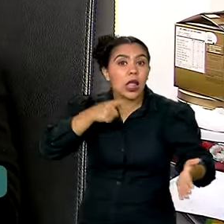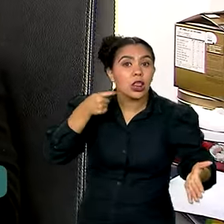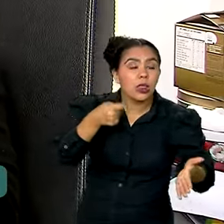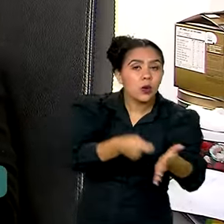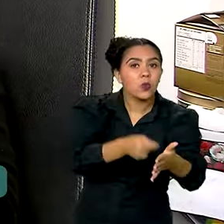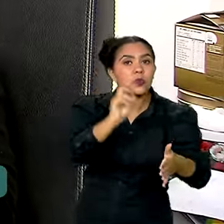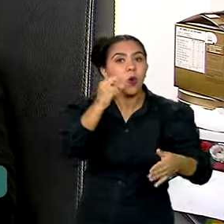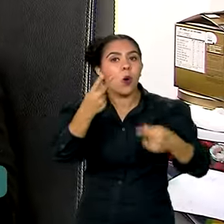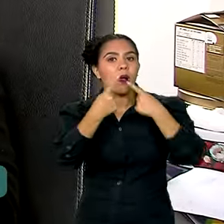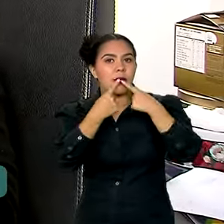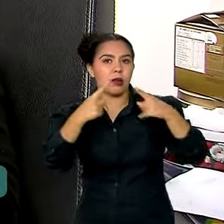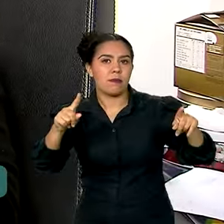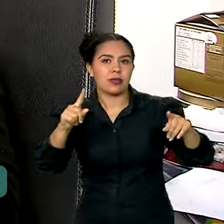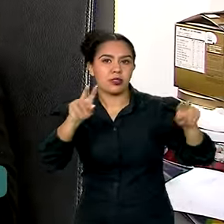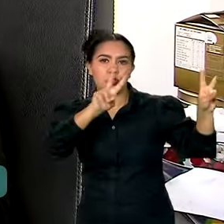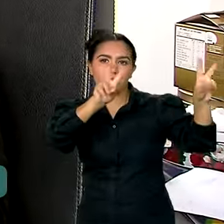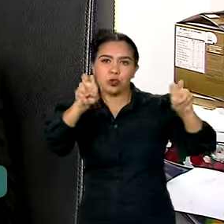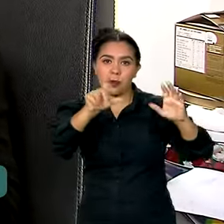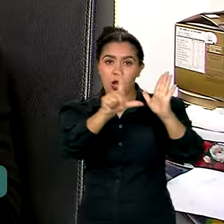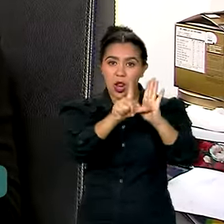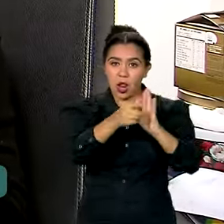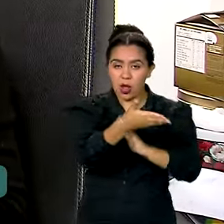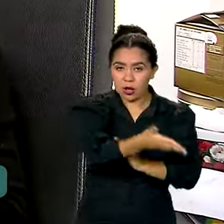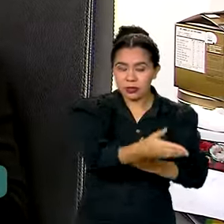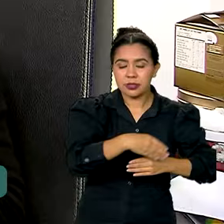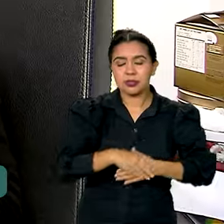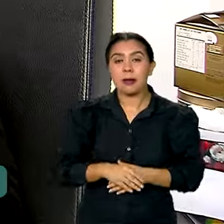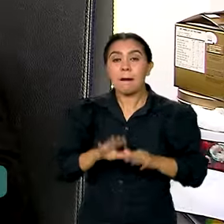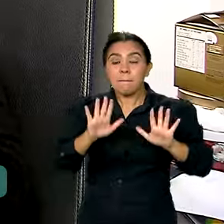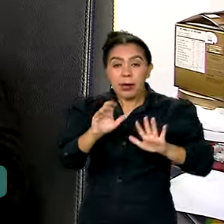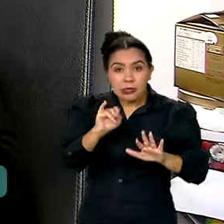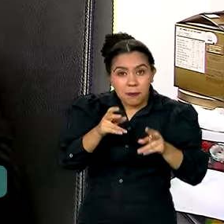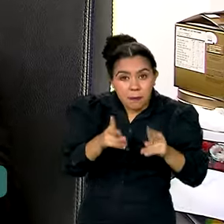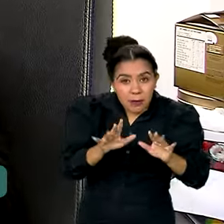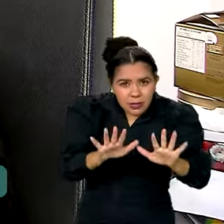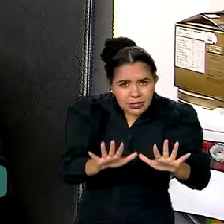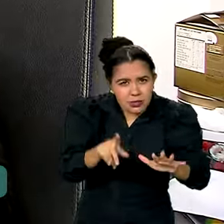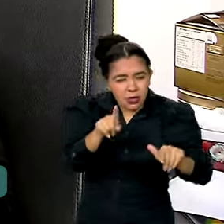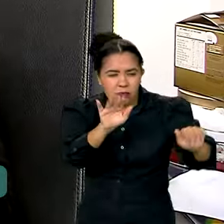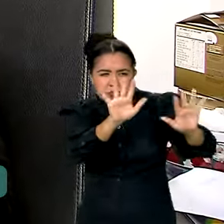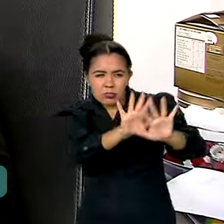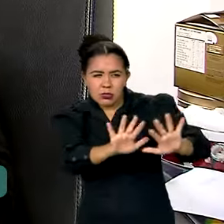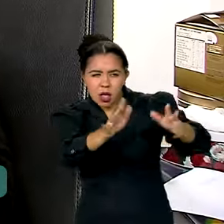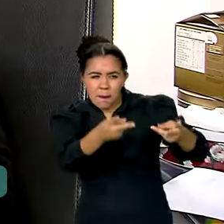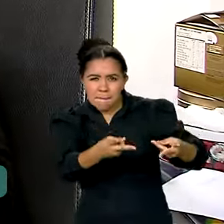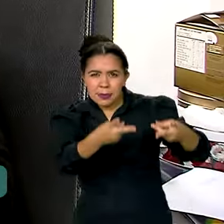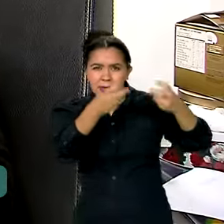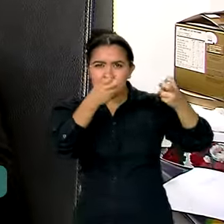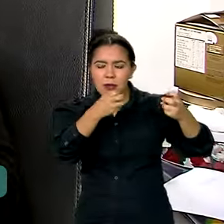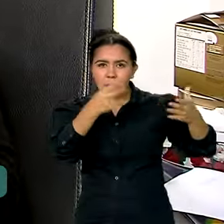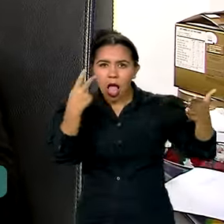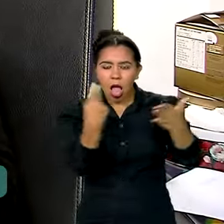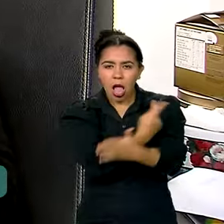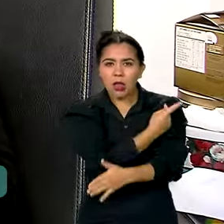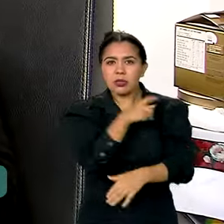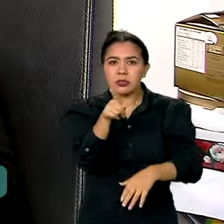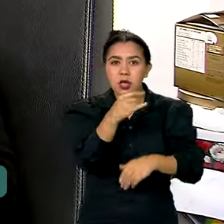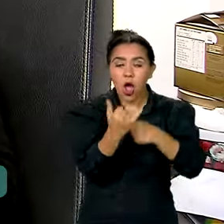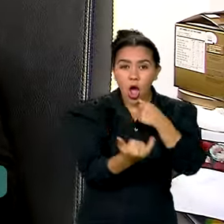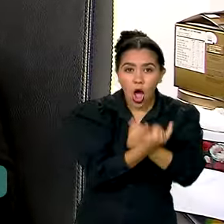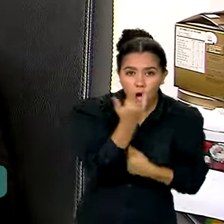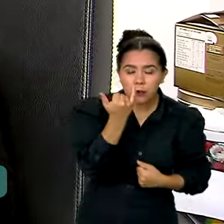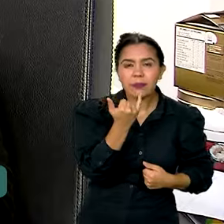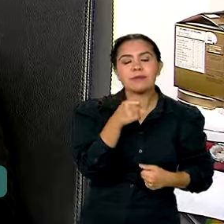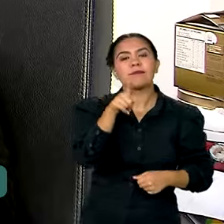referentes ao vendedor. Agora, se mesmo assim você perceber que caiu em algum golpe, a recomendação